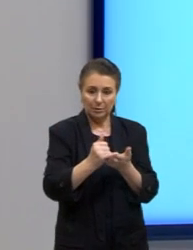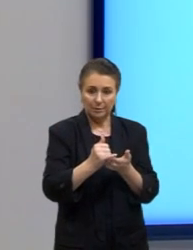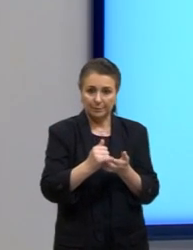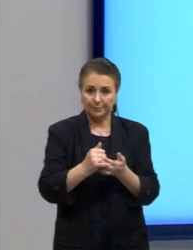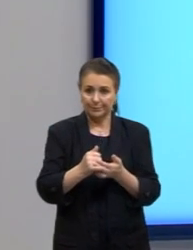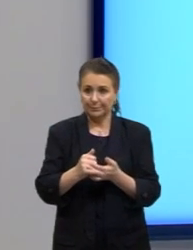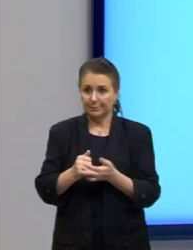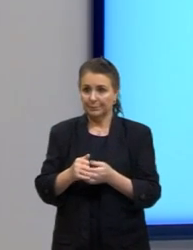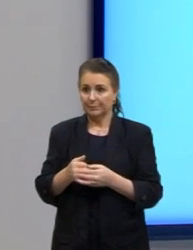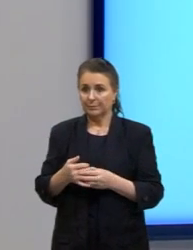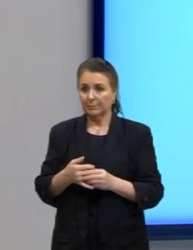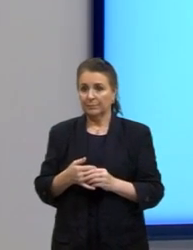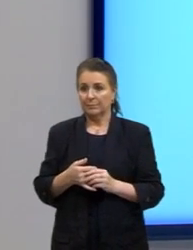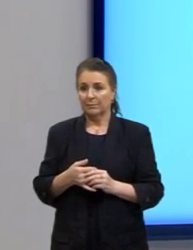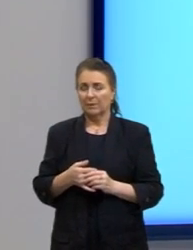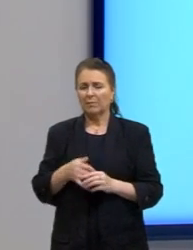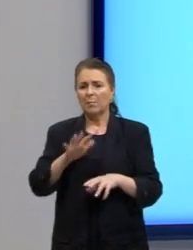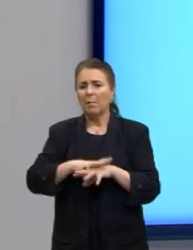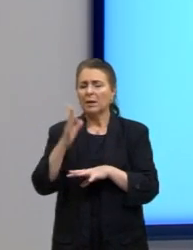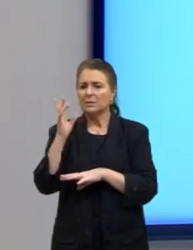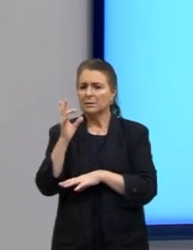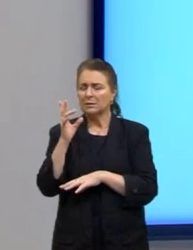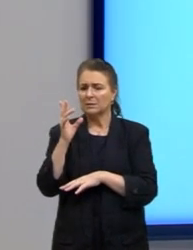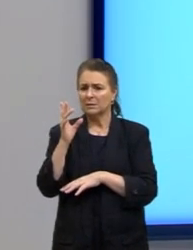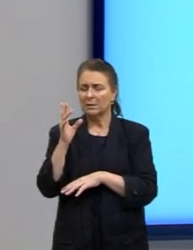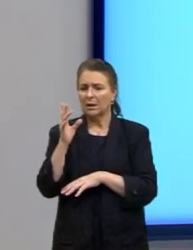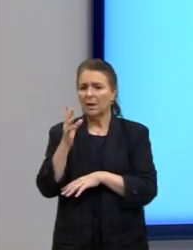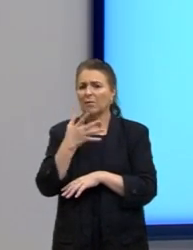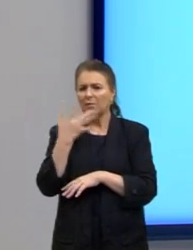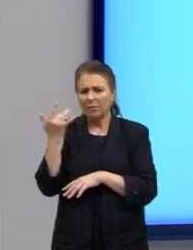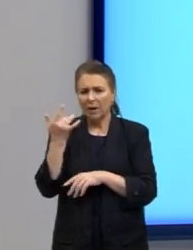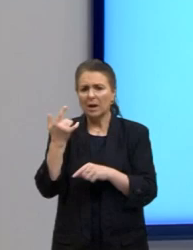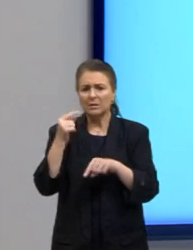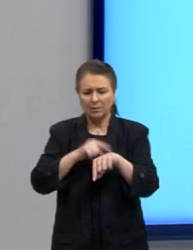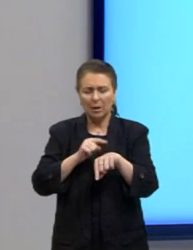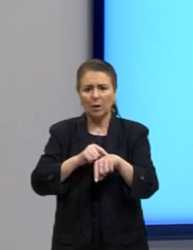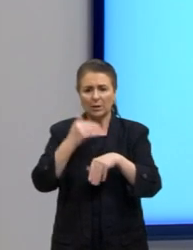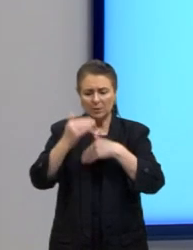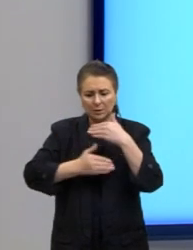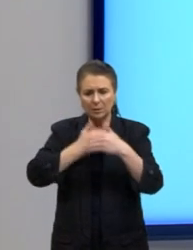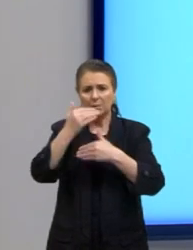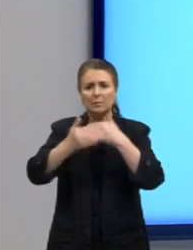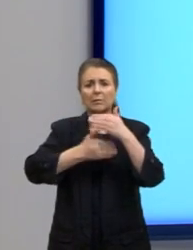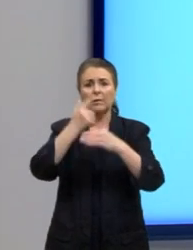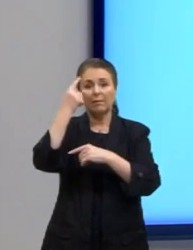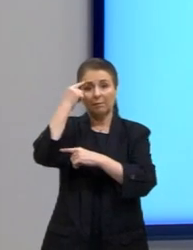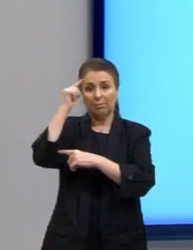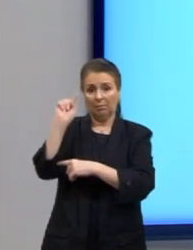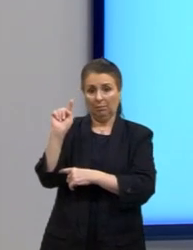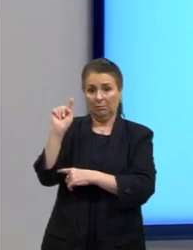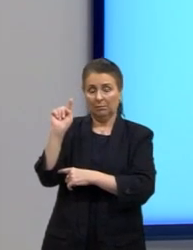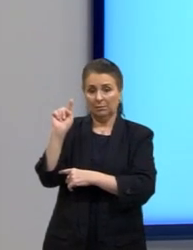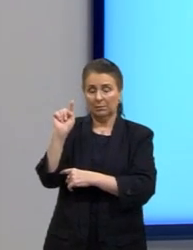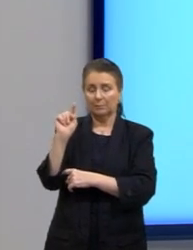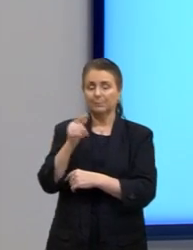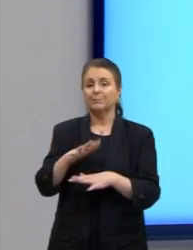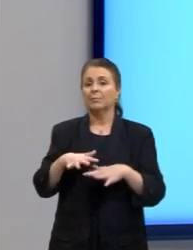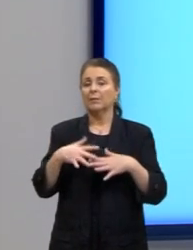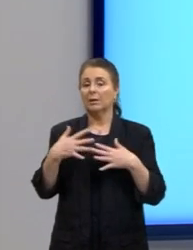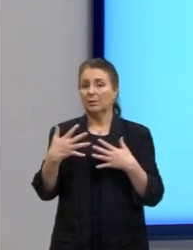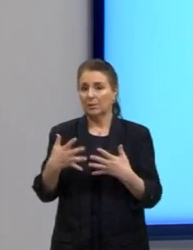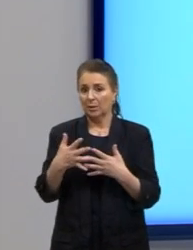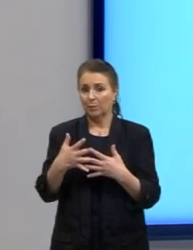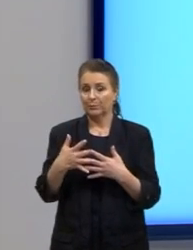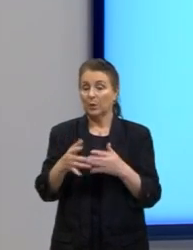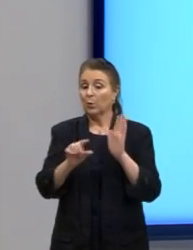introdução para facilitar muito mais ainda a vida na hora de desenvolver essa ideia. De acordo com Cláudio